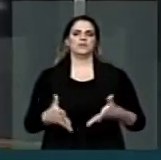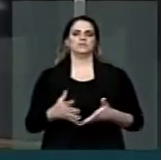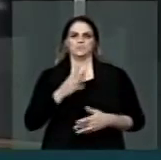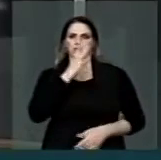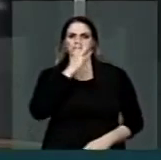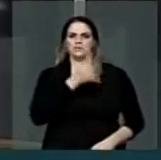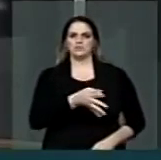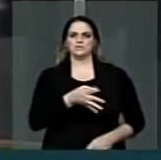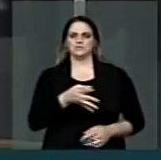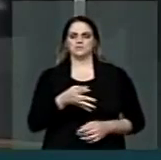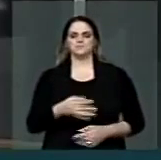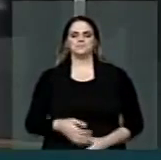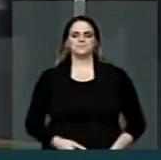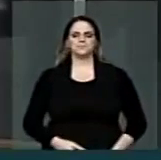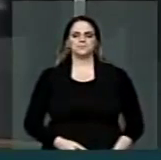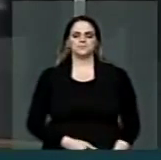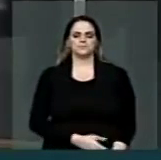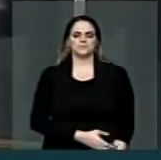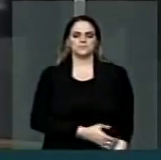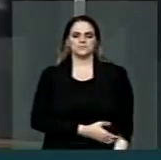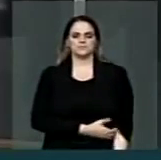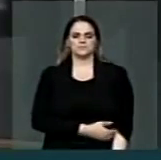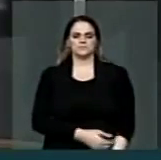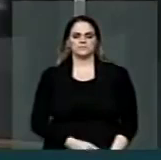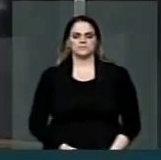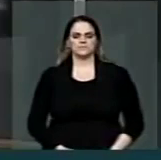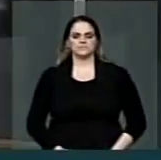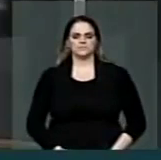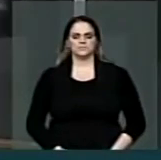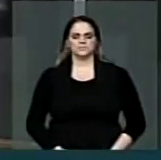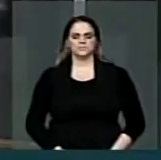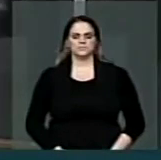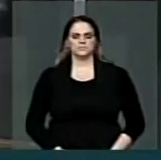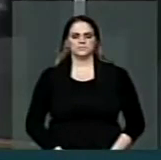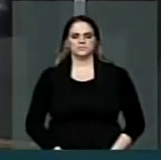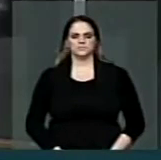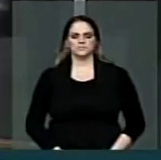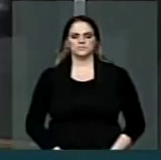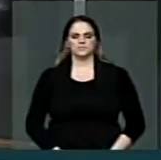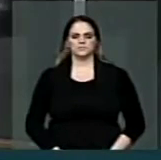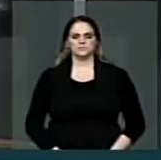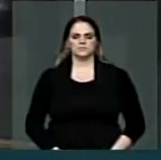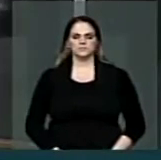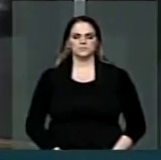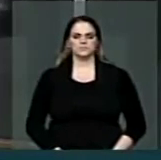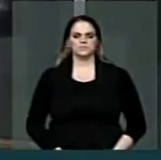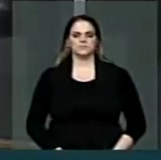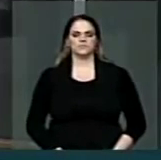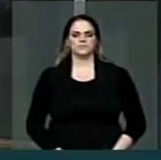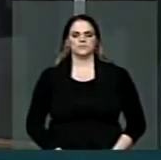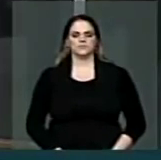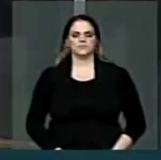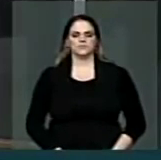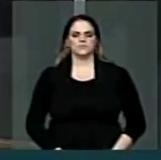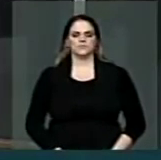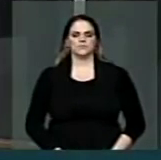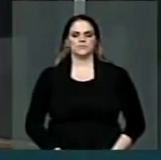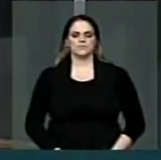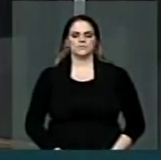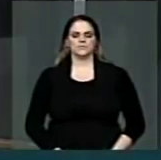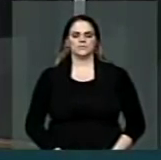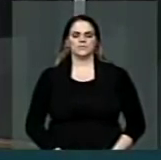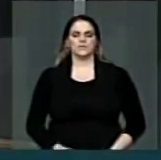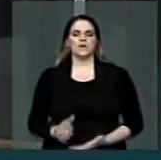Destaca-se que alguns dados não informaram notificações. Além de dados, estados também notificaram essas